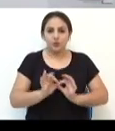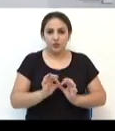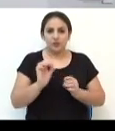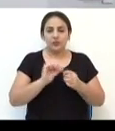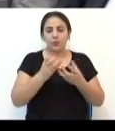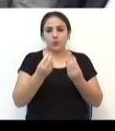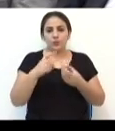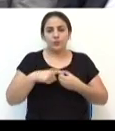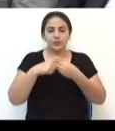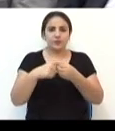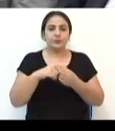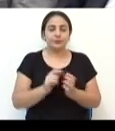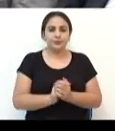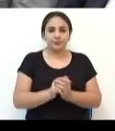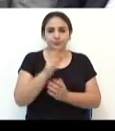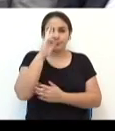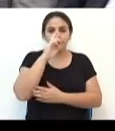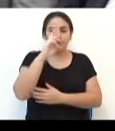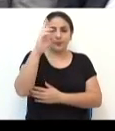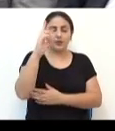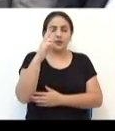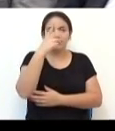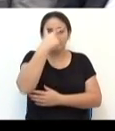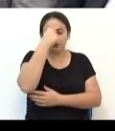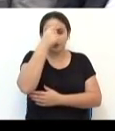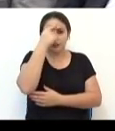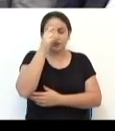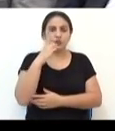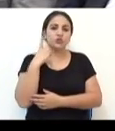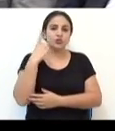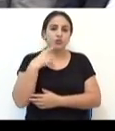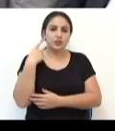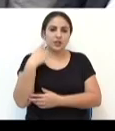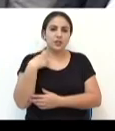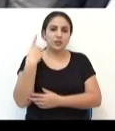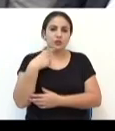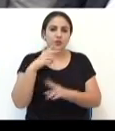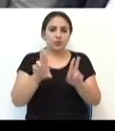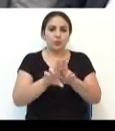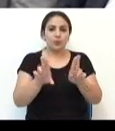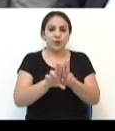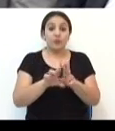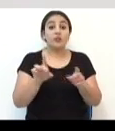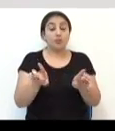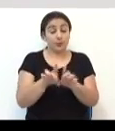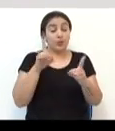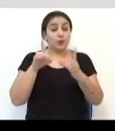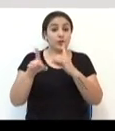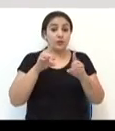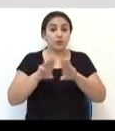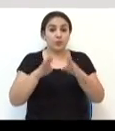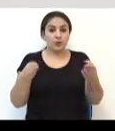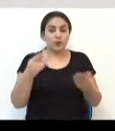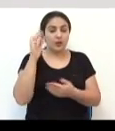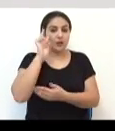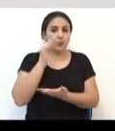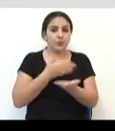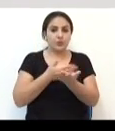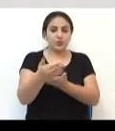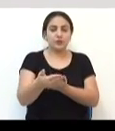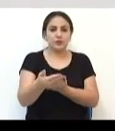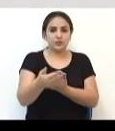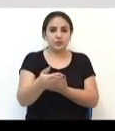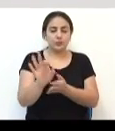vários parceiros. O diretor da Faculdade de Direito da UPF e um dos coordenadores do balcão lembrou o início do